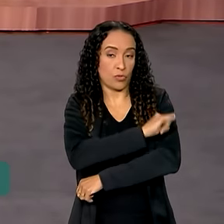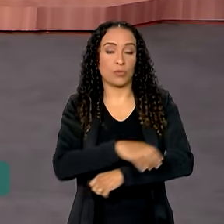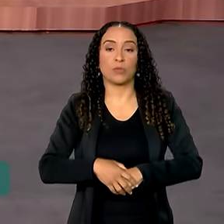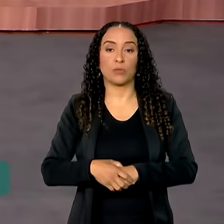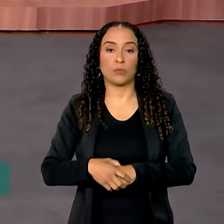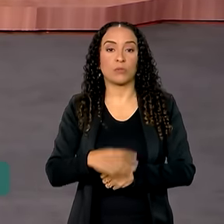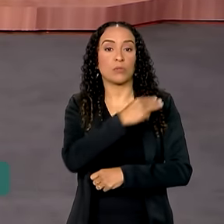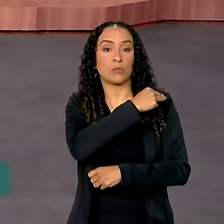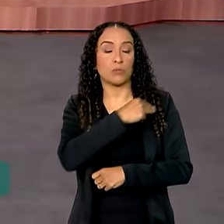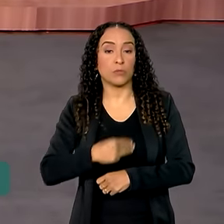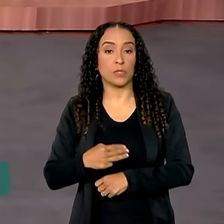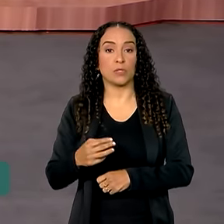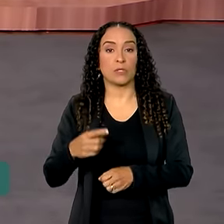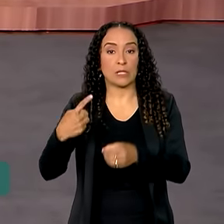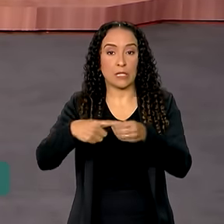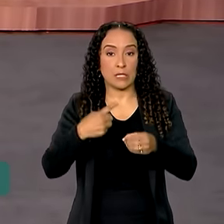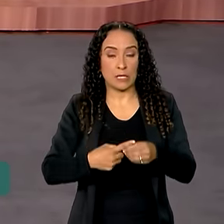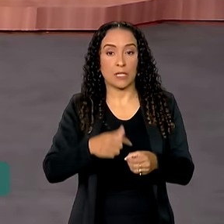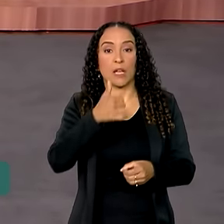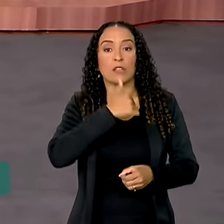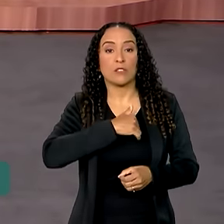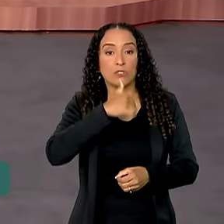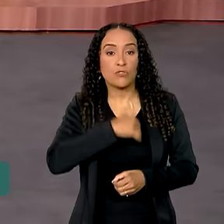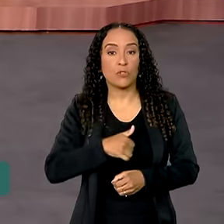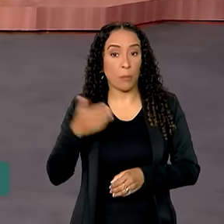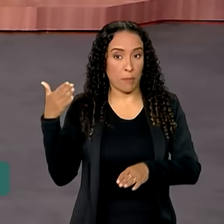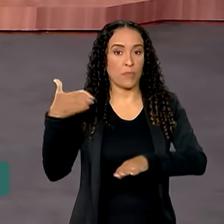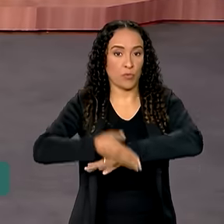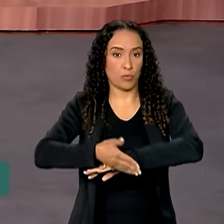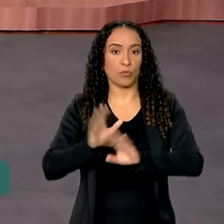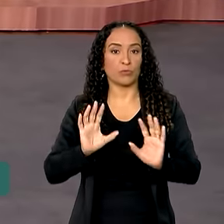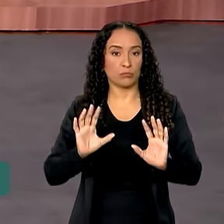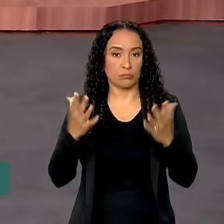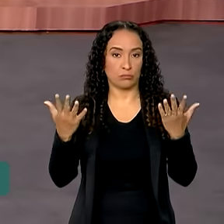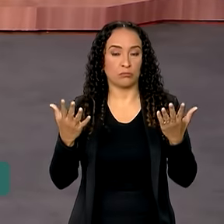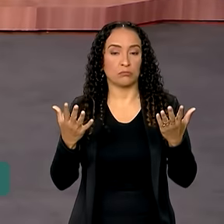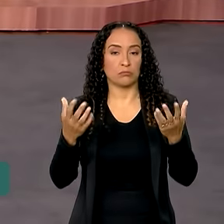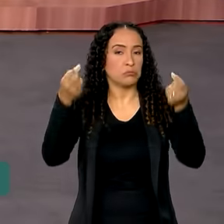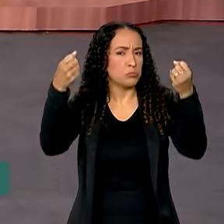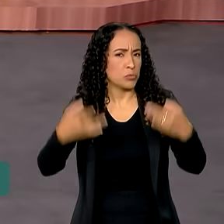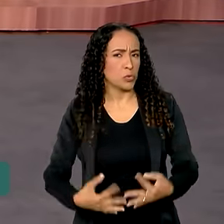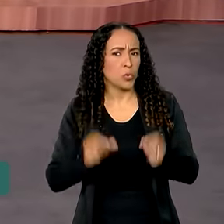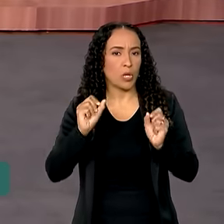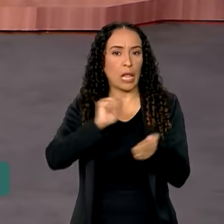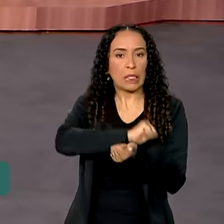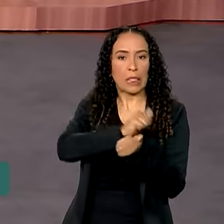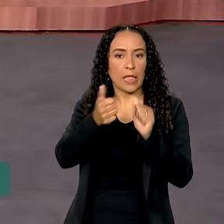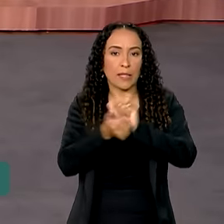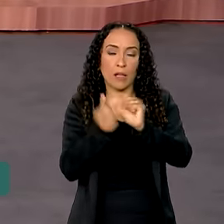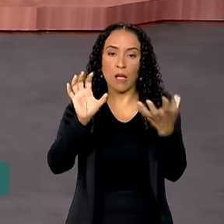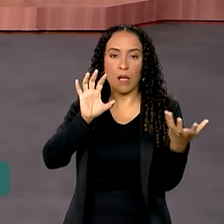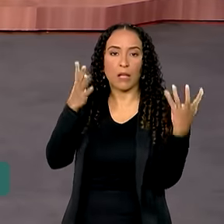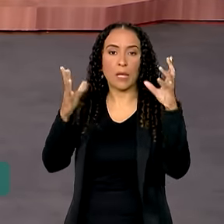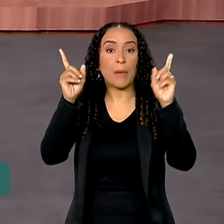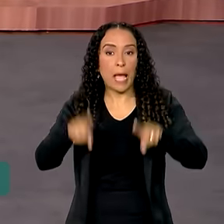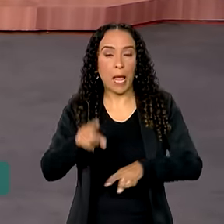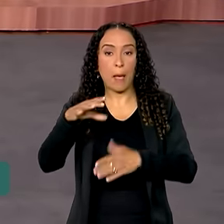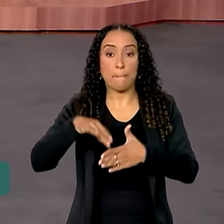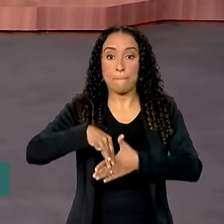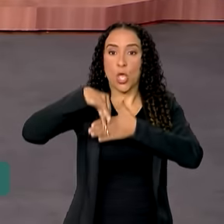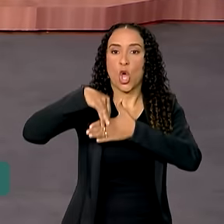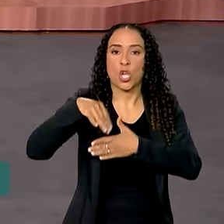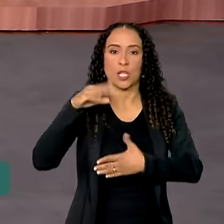O ministro da Cidade, Jader Filho, participou do encontro e disse que a adaptação climática é uma das